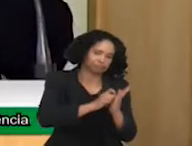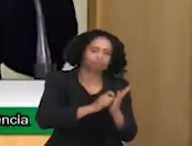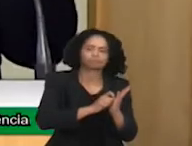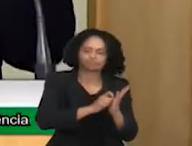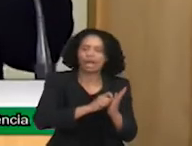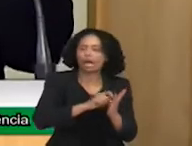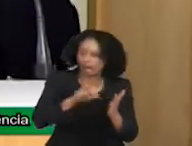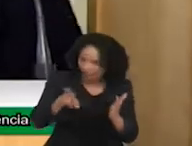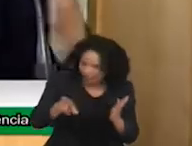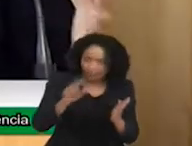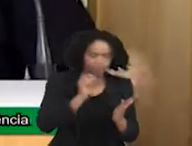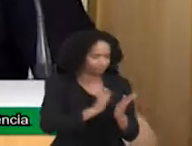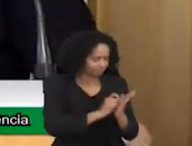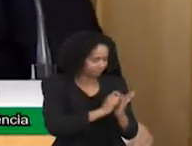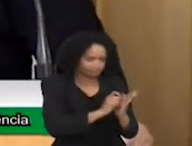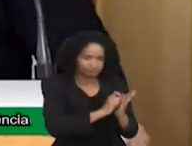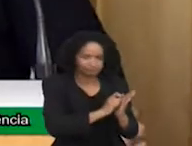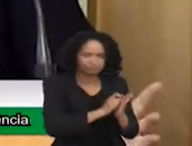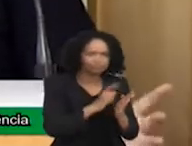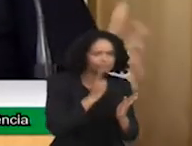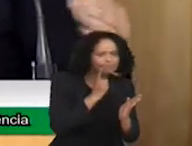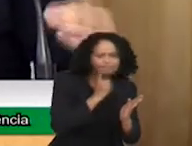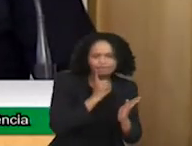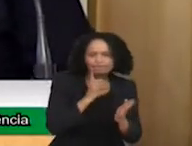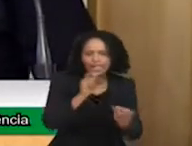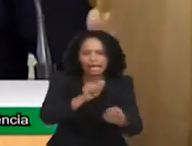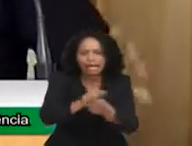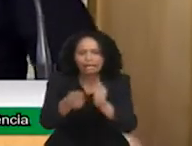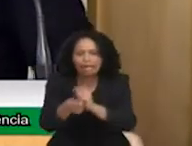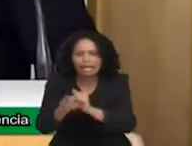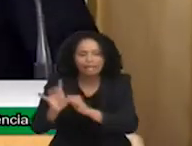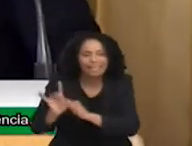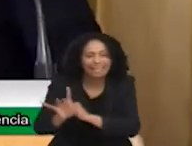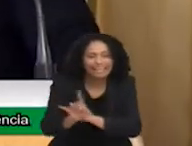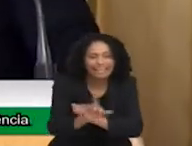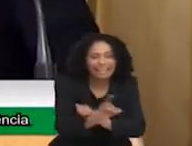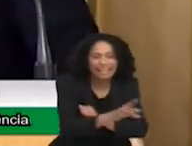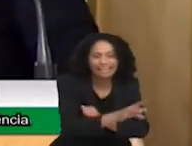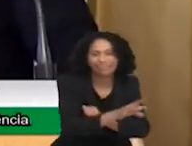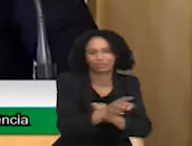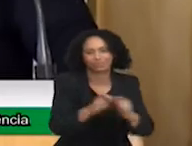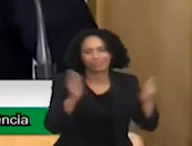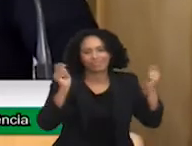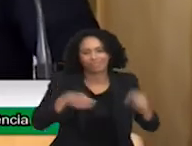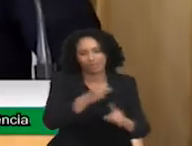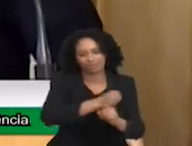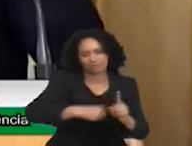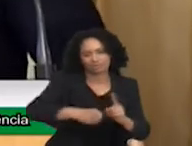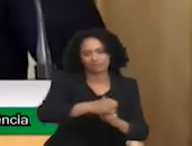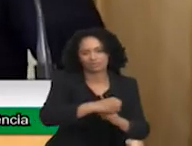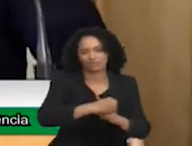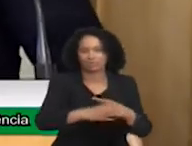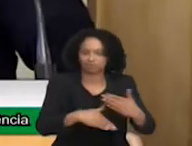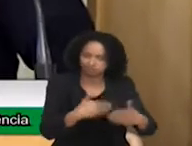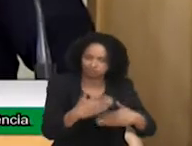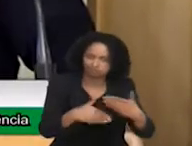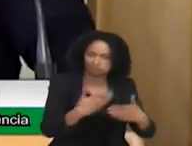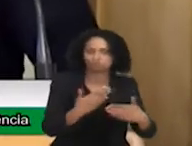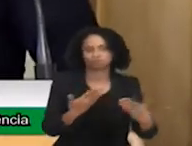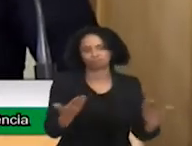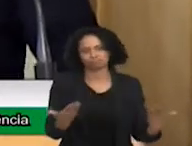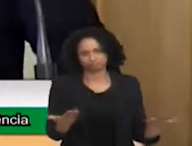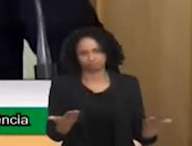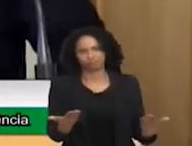posso adaptar nesta pessoa para que ela faça parte do sistema organizacional social? E, hoje, como que está a